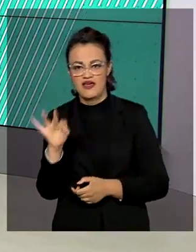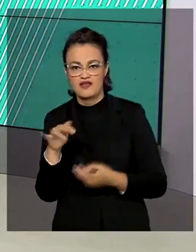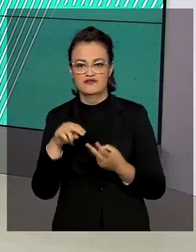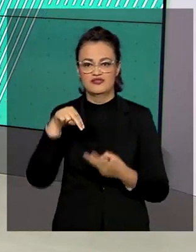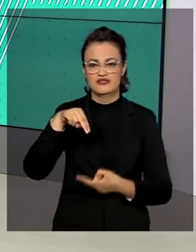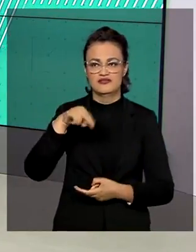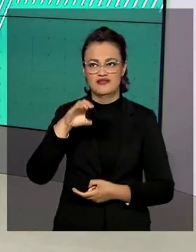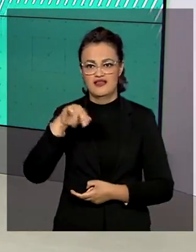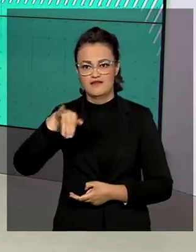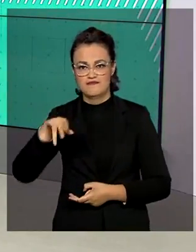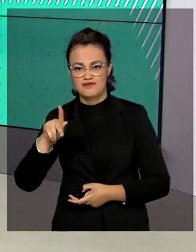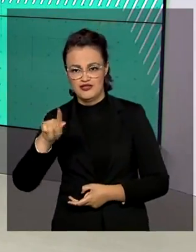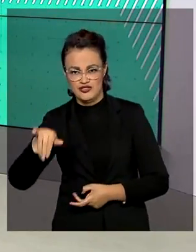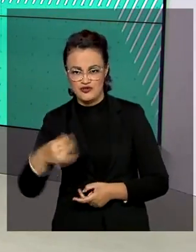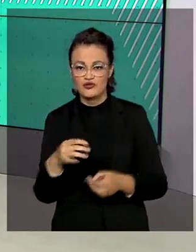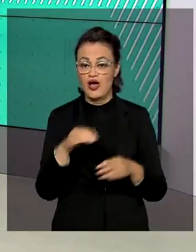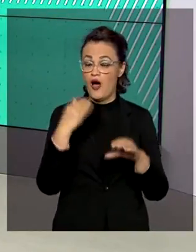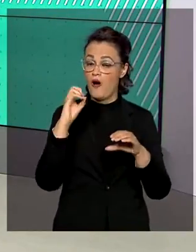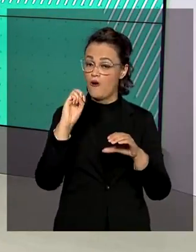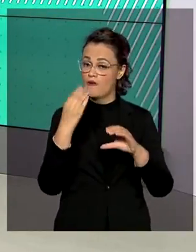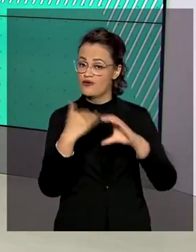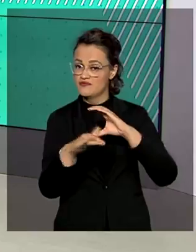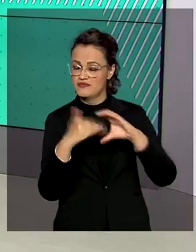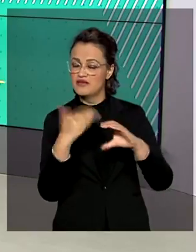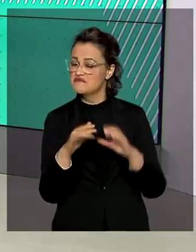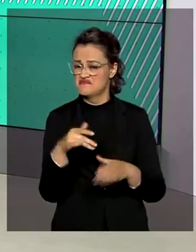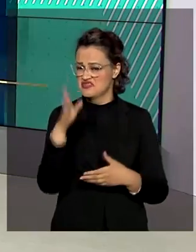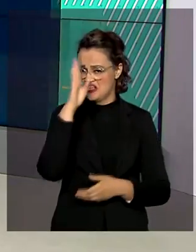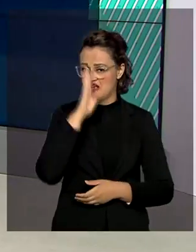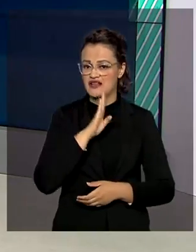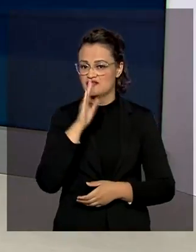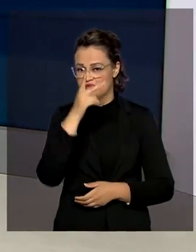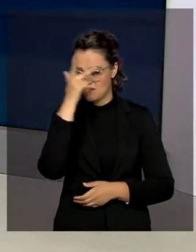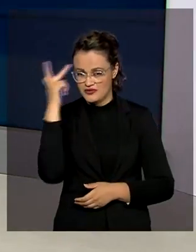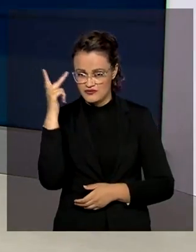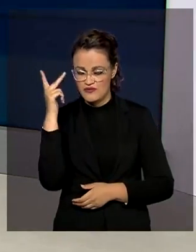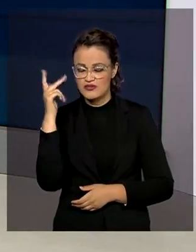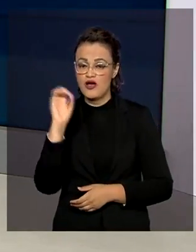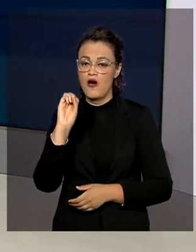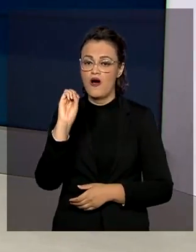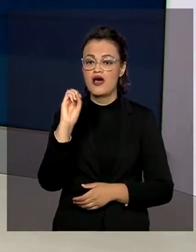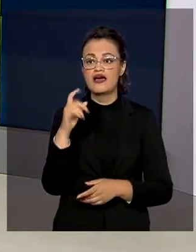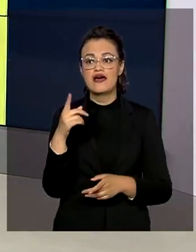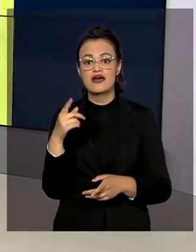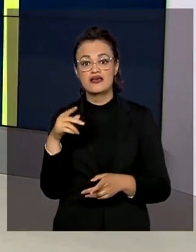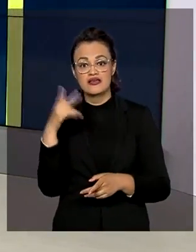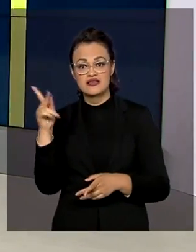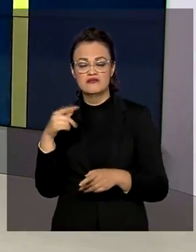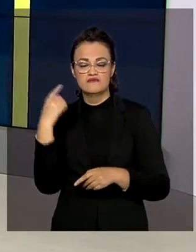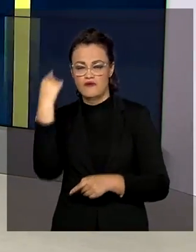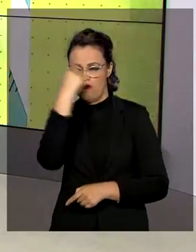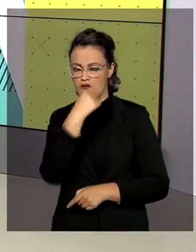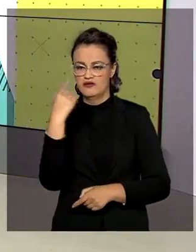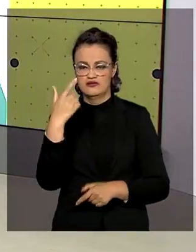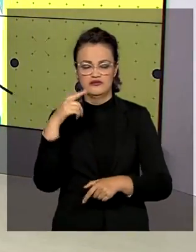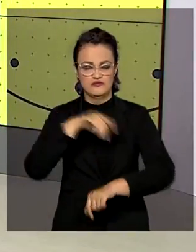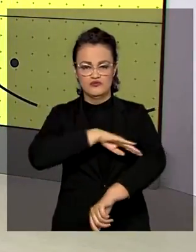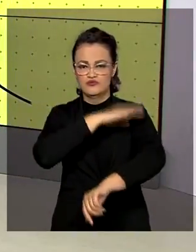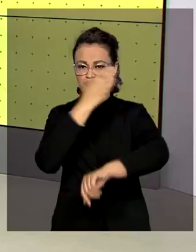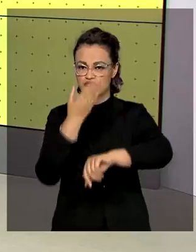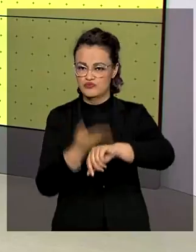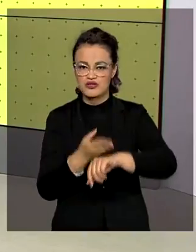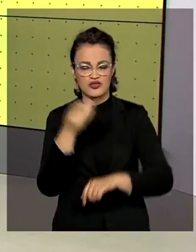CNPJ ou e-mail. O serviço será gratuito para pessoas físicas e vai funcionar 24 horas por dia,